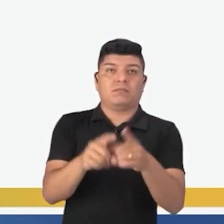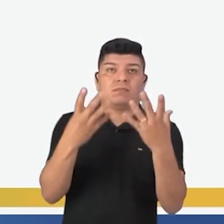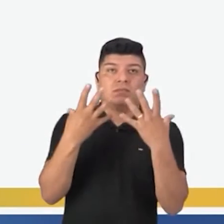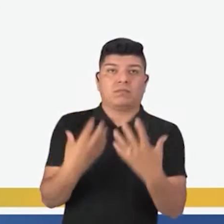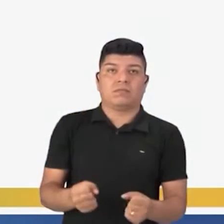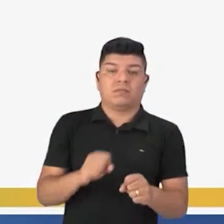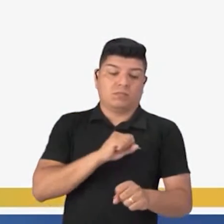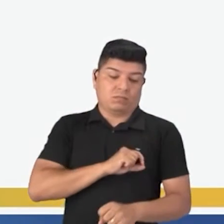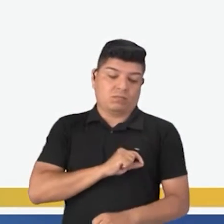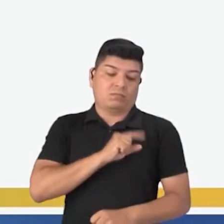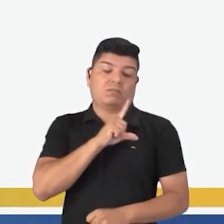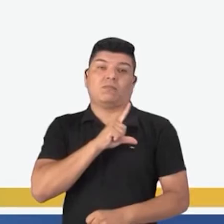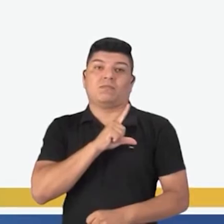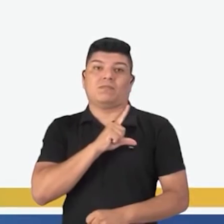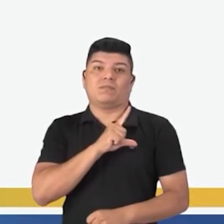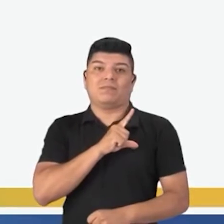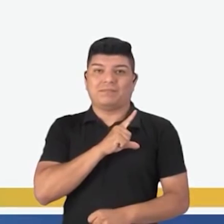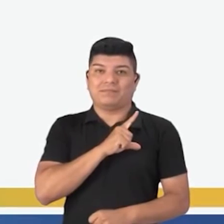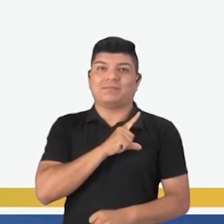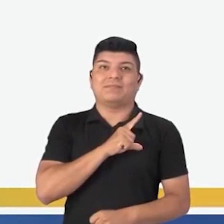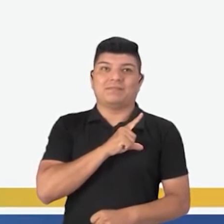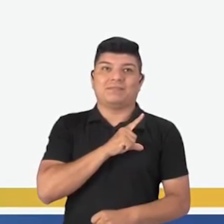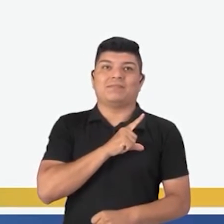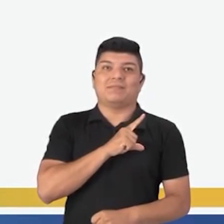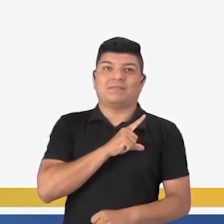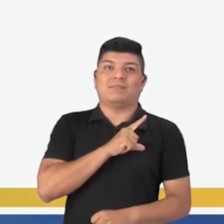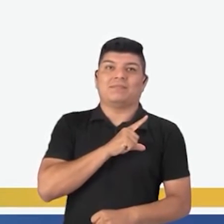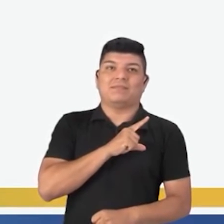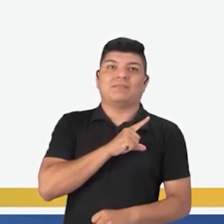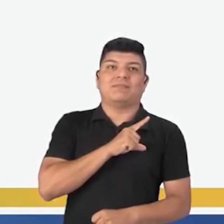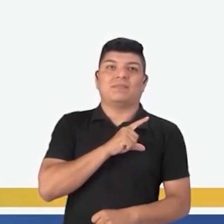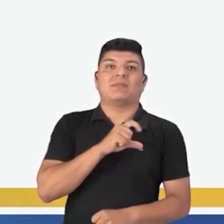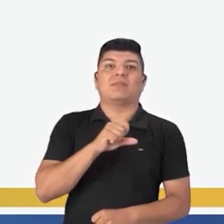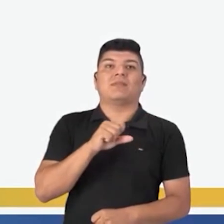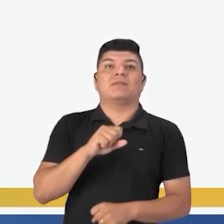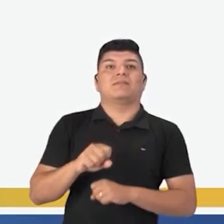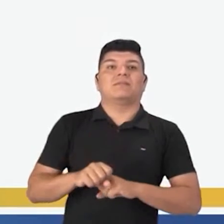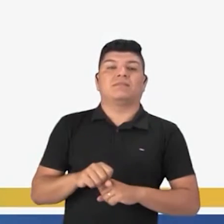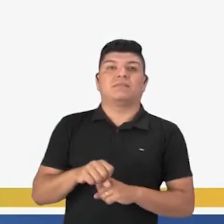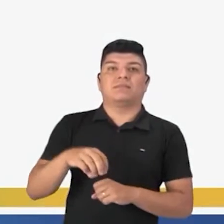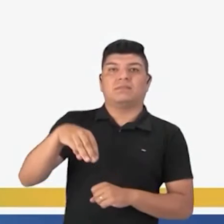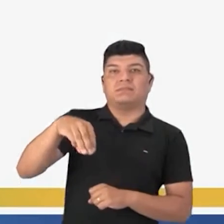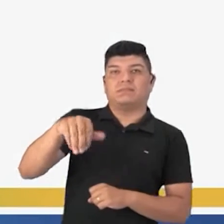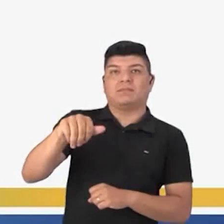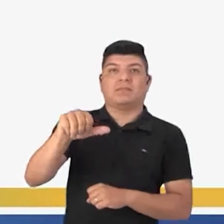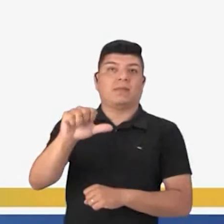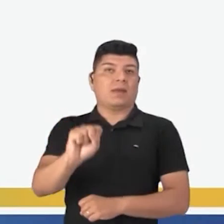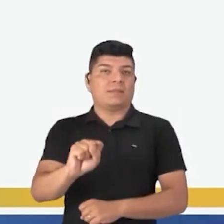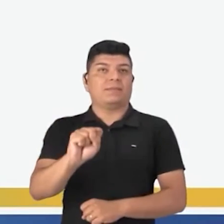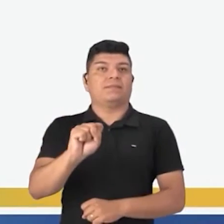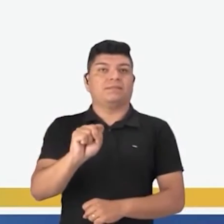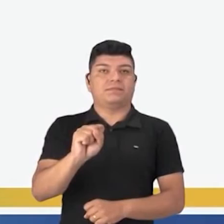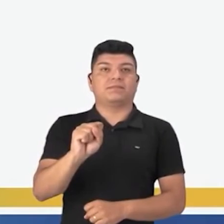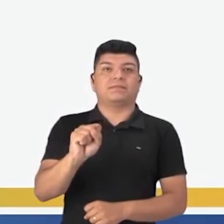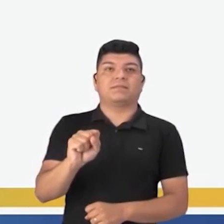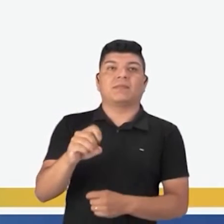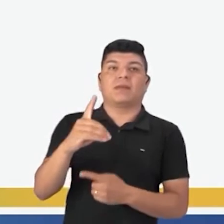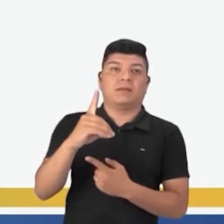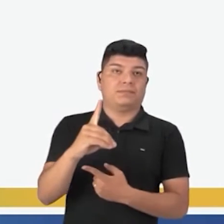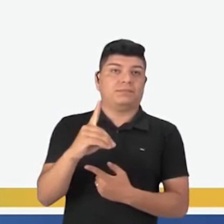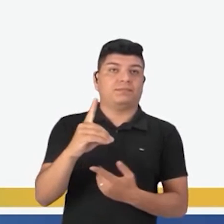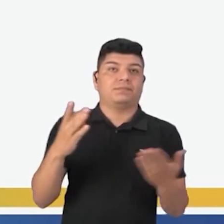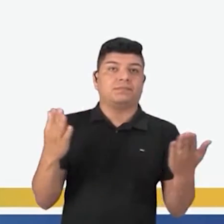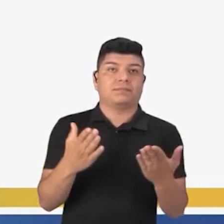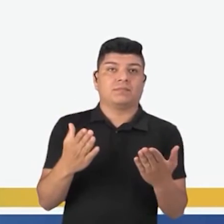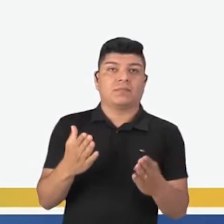receberá um aumento. Olha ali o nosso operador de oposição. Mas. Vamos à letra